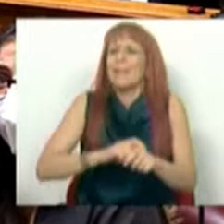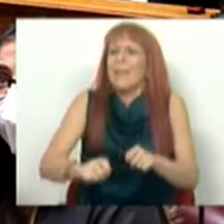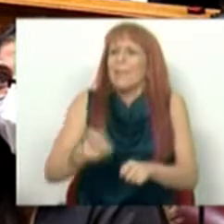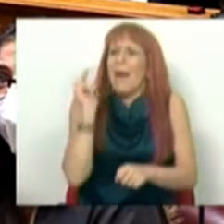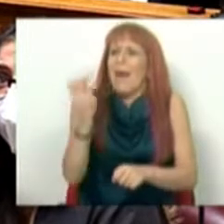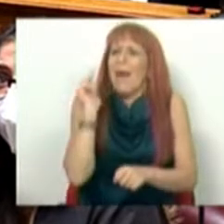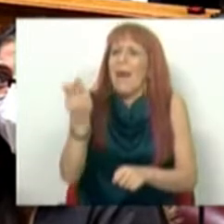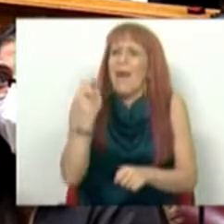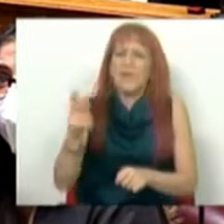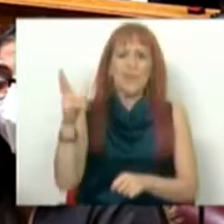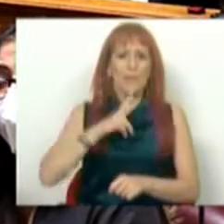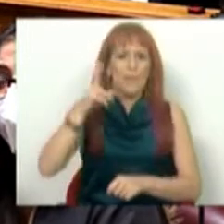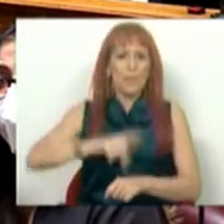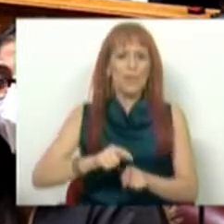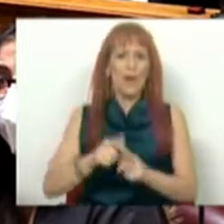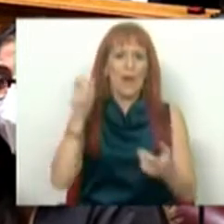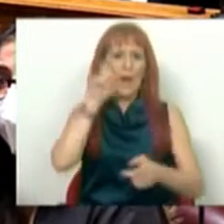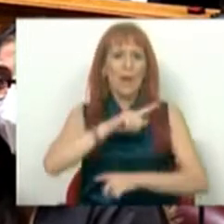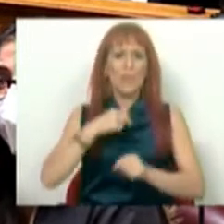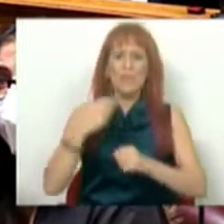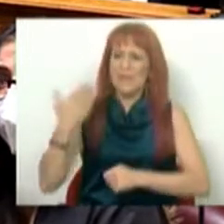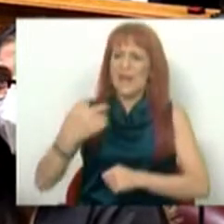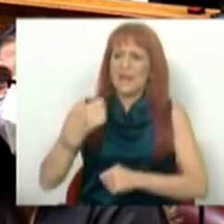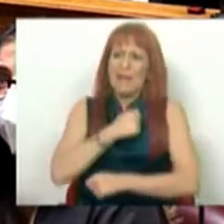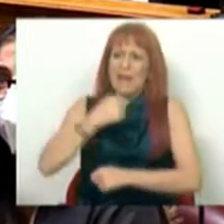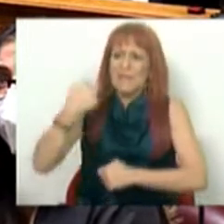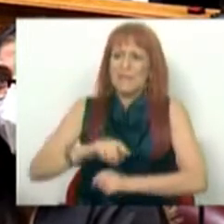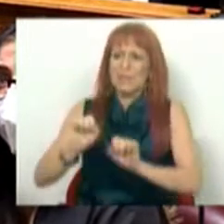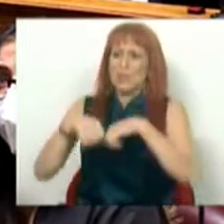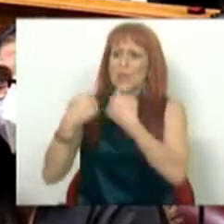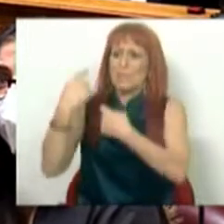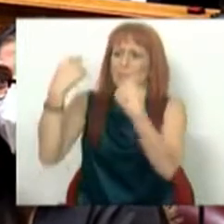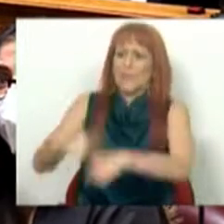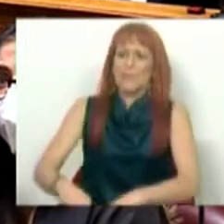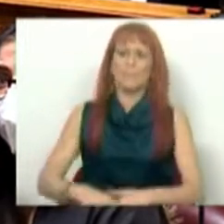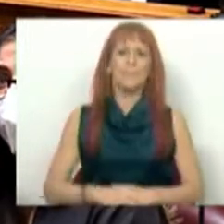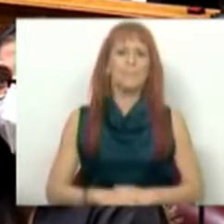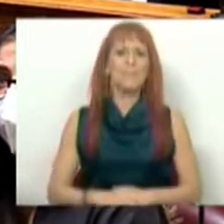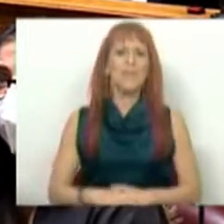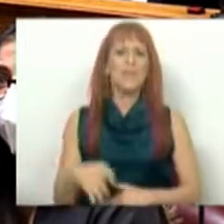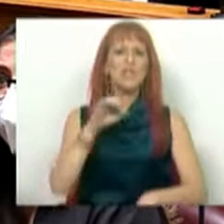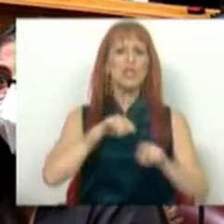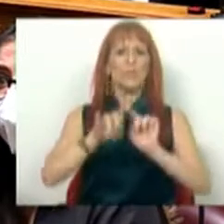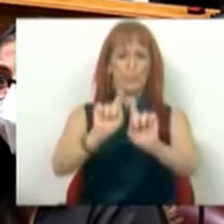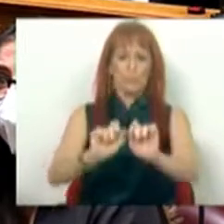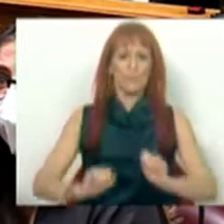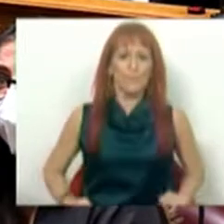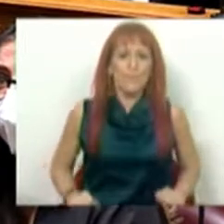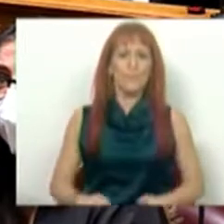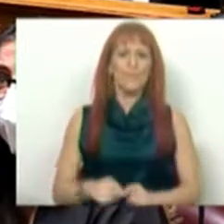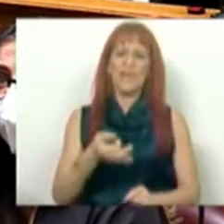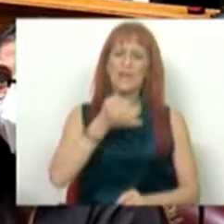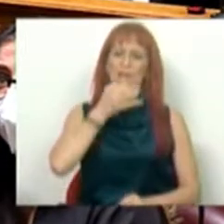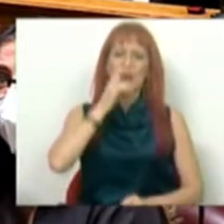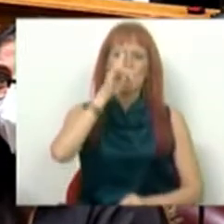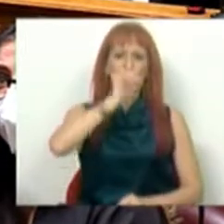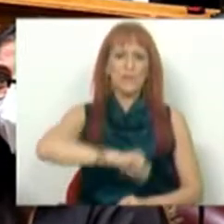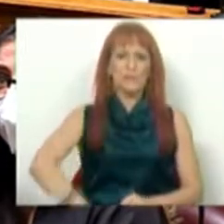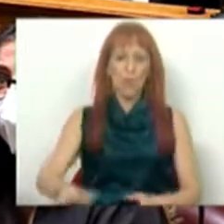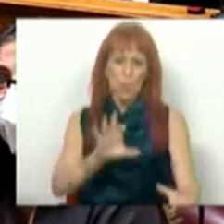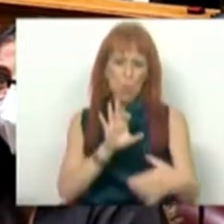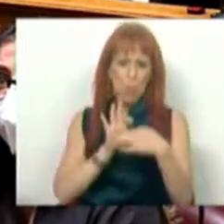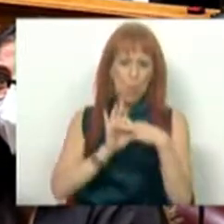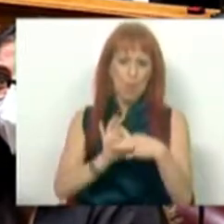décadas em Portugal, a quem tinha direito à habitação social. Sr. Deputado, falemos de